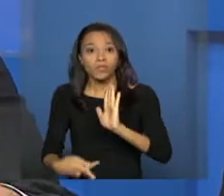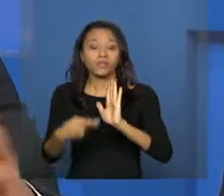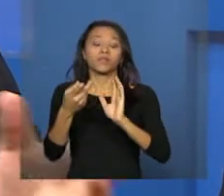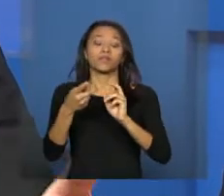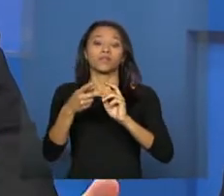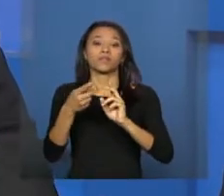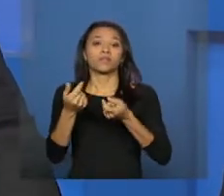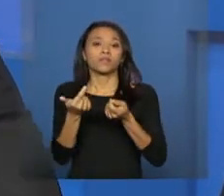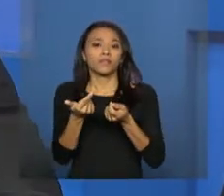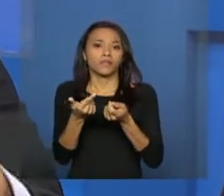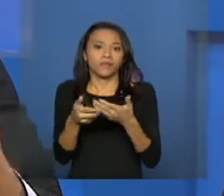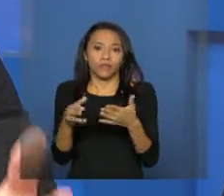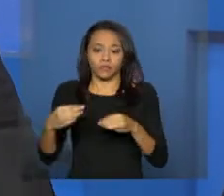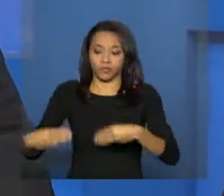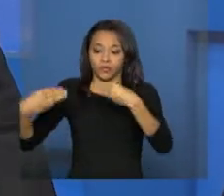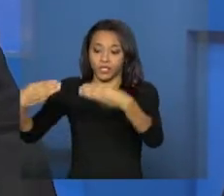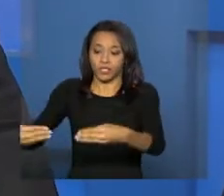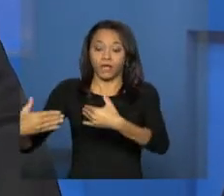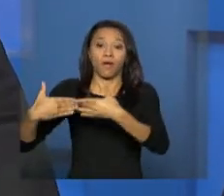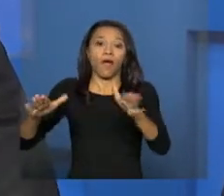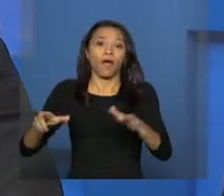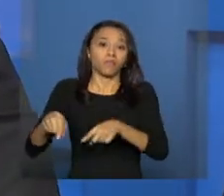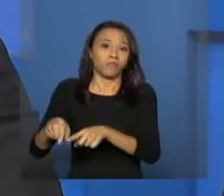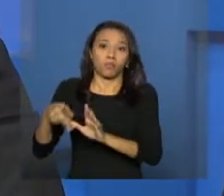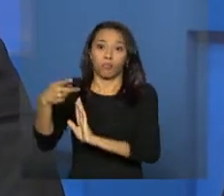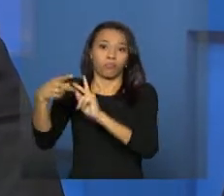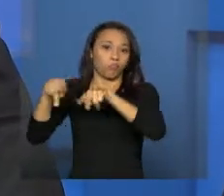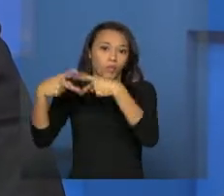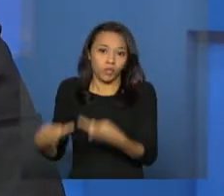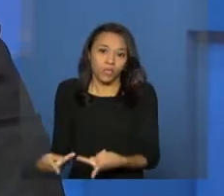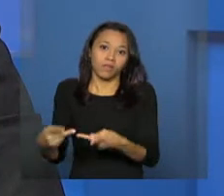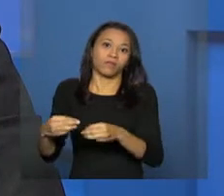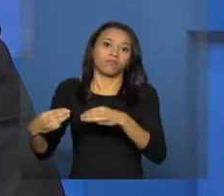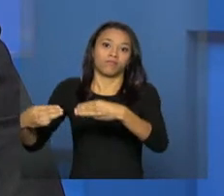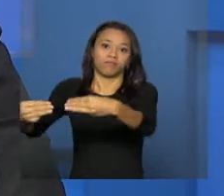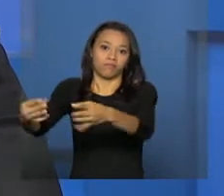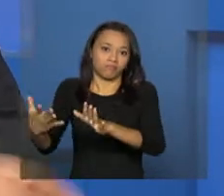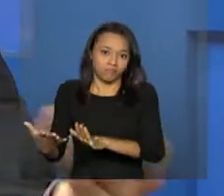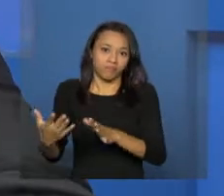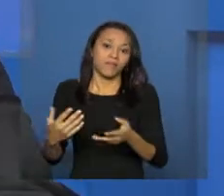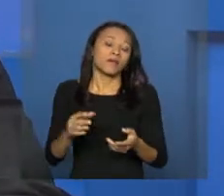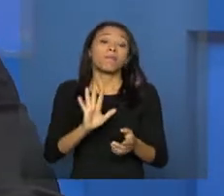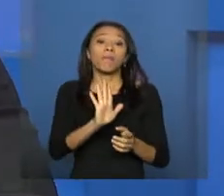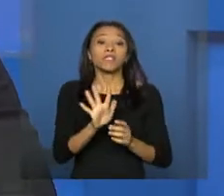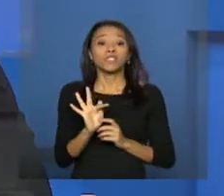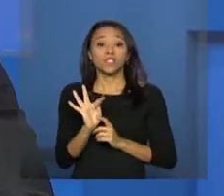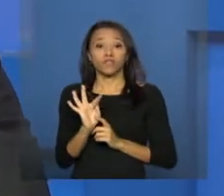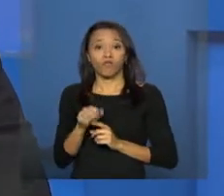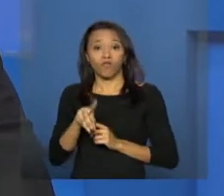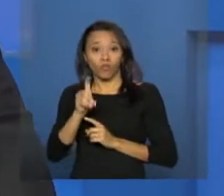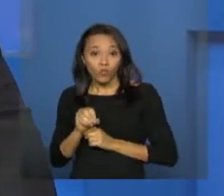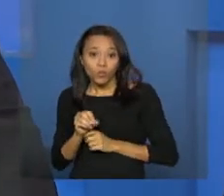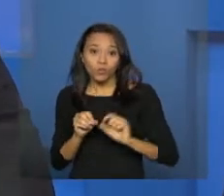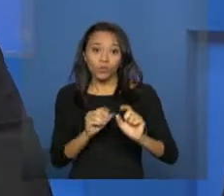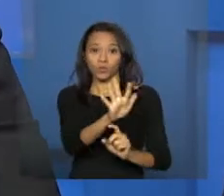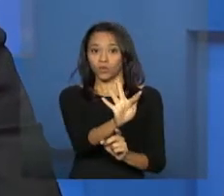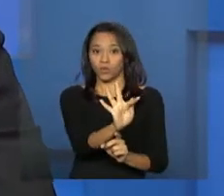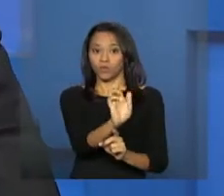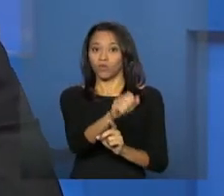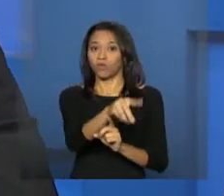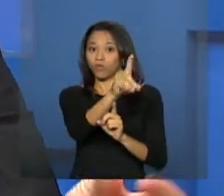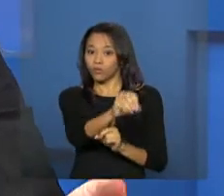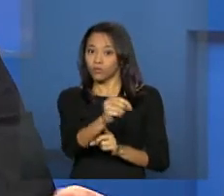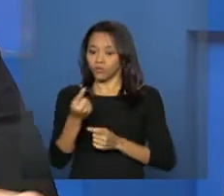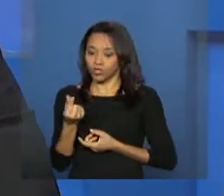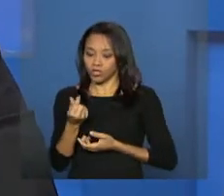o Ministério abre, um chamamento público. No fundo a fundo é diferente, mediante uma situação fática, ou o